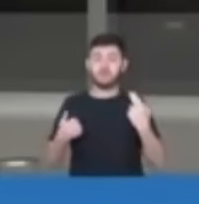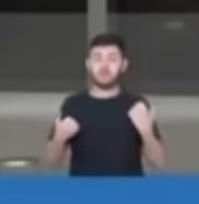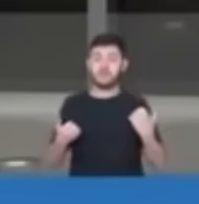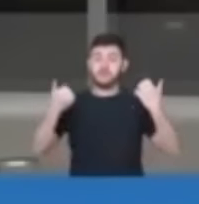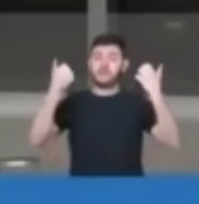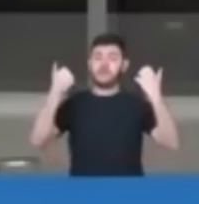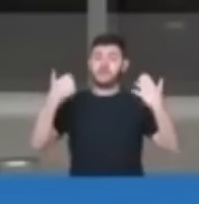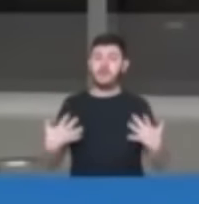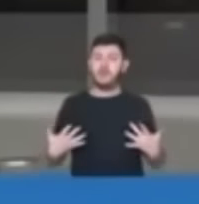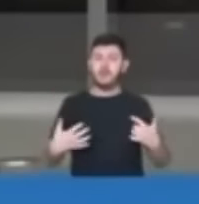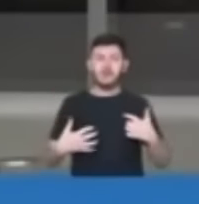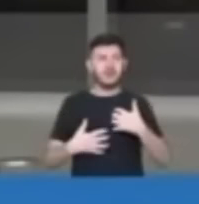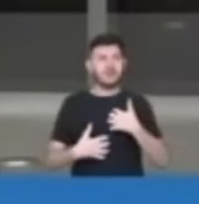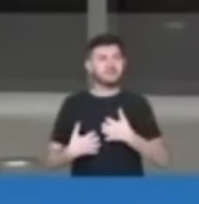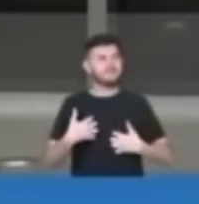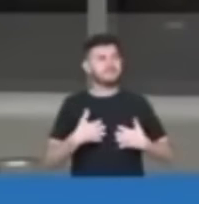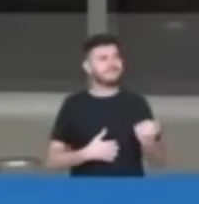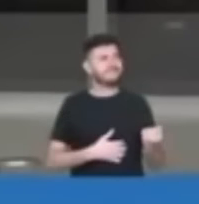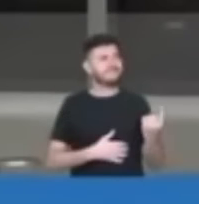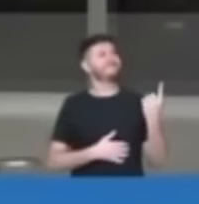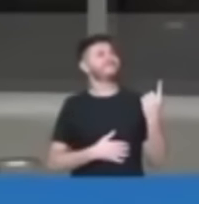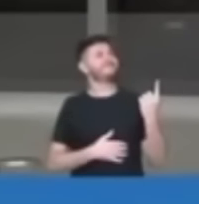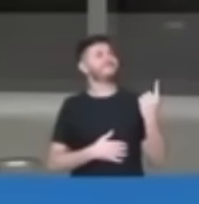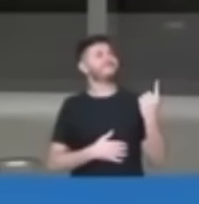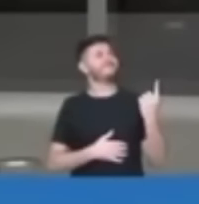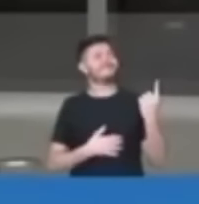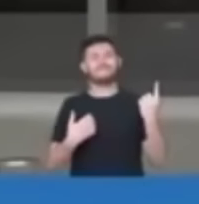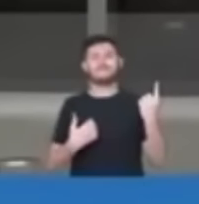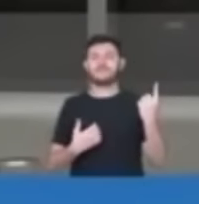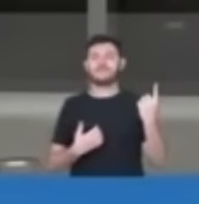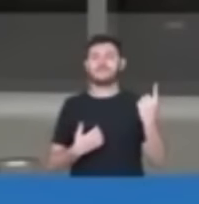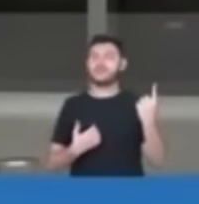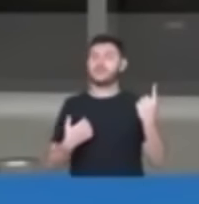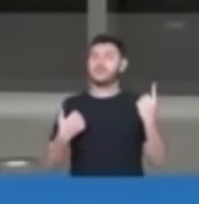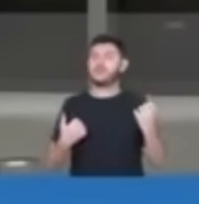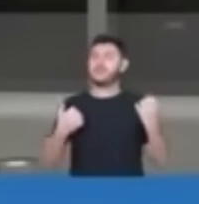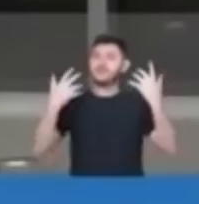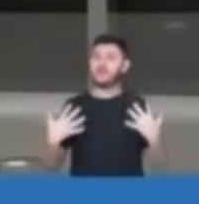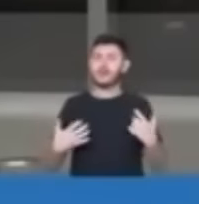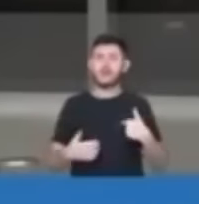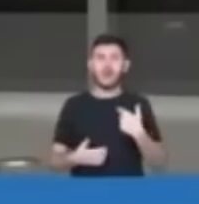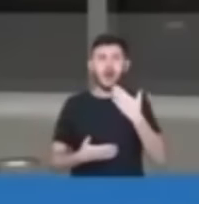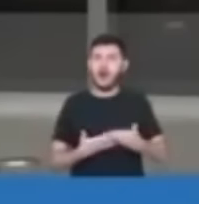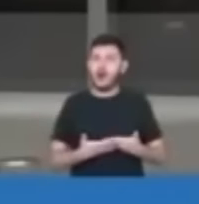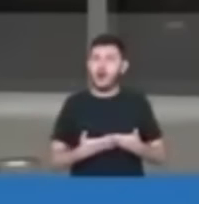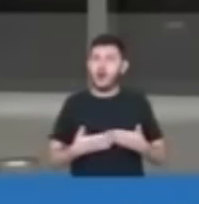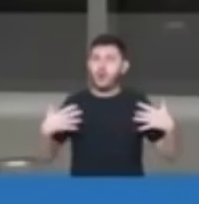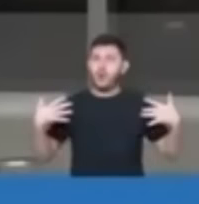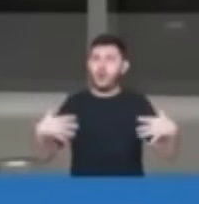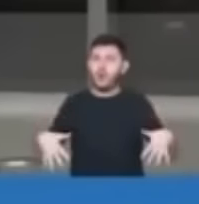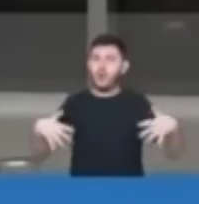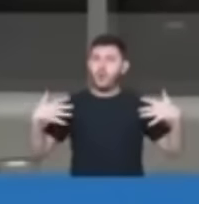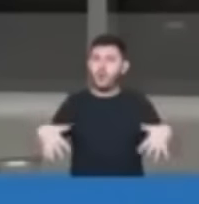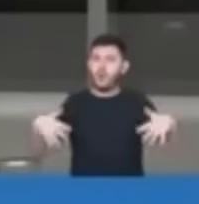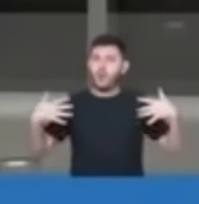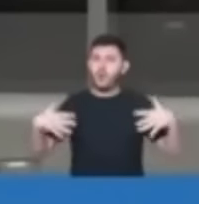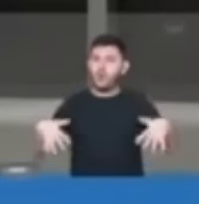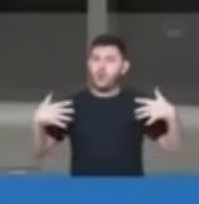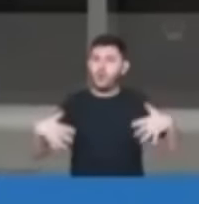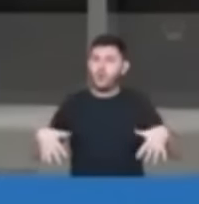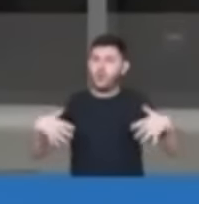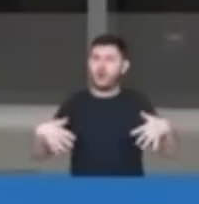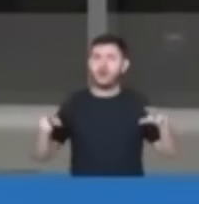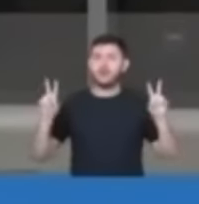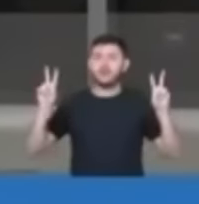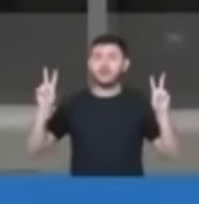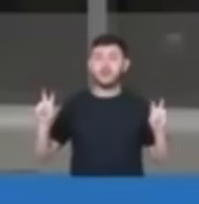estranheza, para não dizer o meu susto em tese com essa fala dos 30 anos